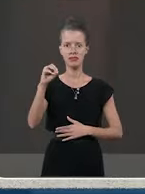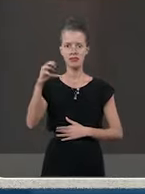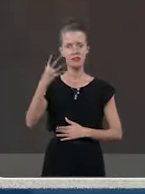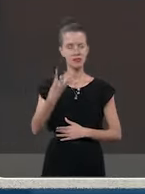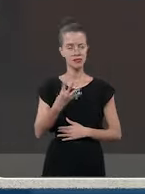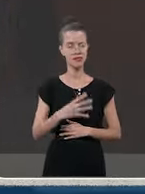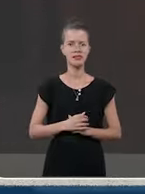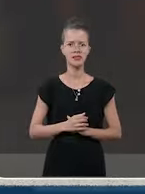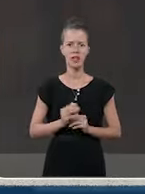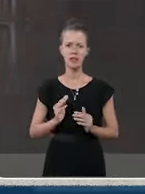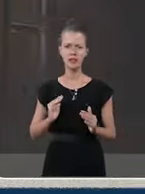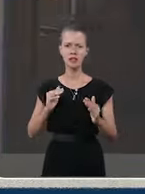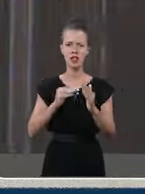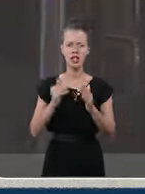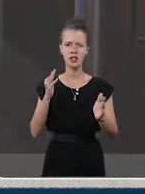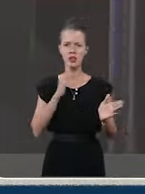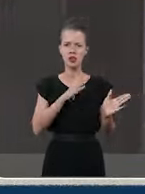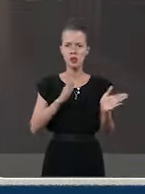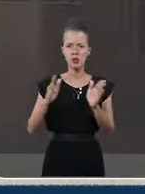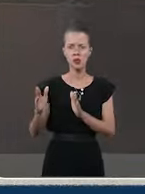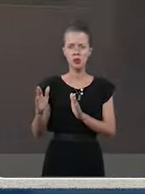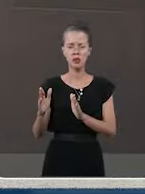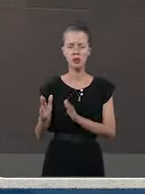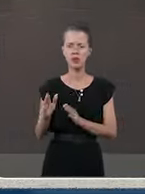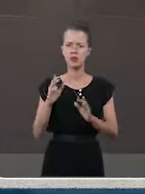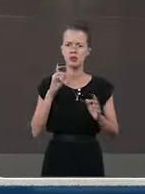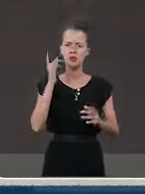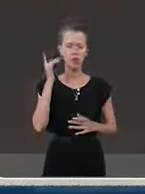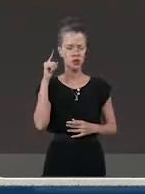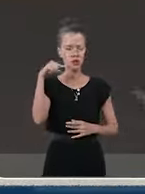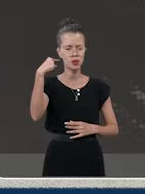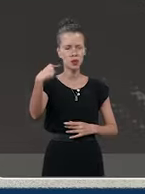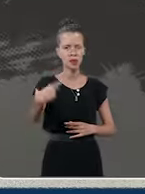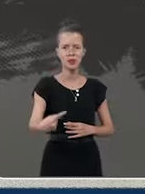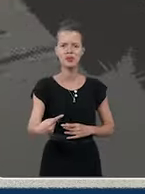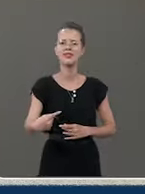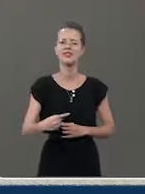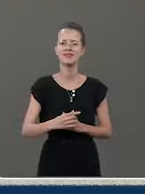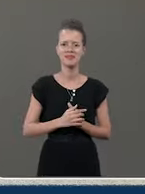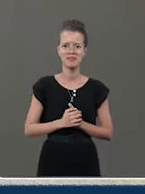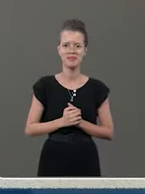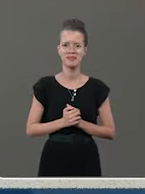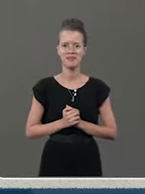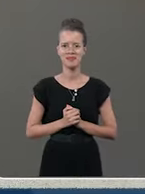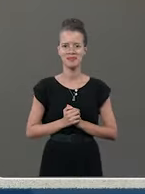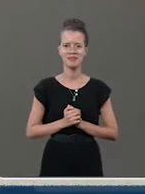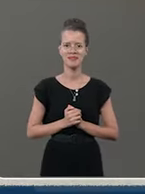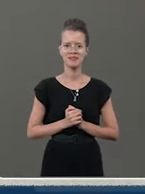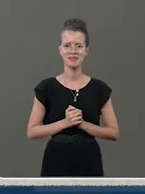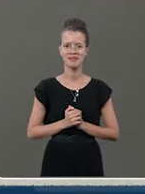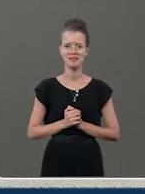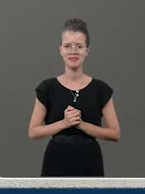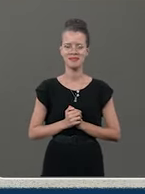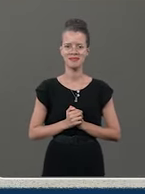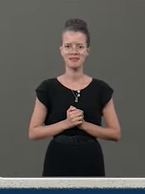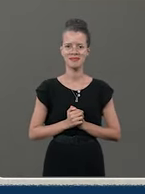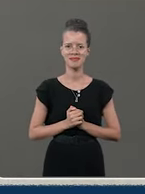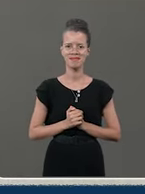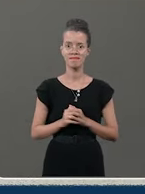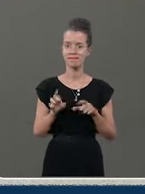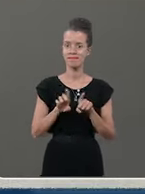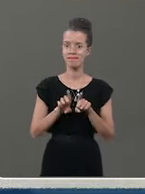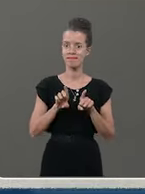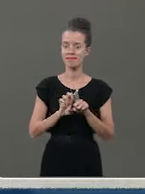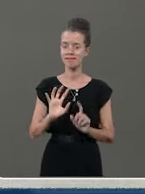acontecida em 2004. Avante planejamento, presente a todo momento, a cada dia, em qualquer